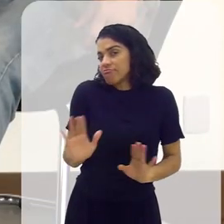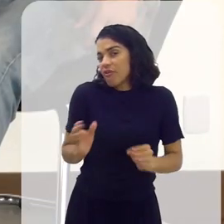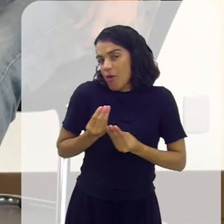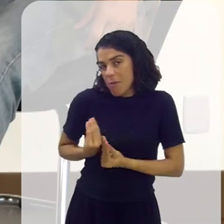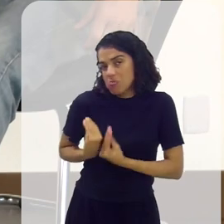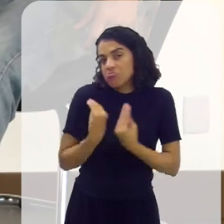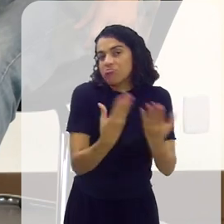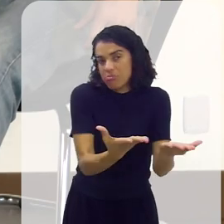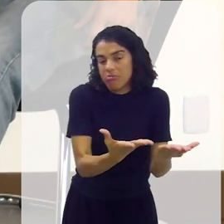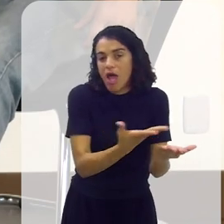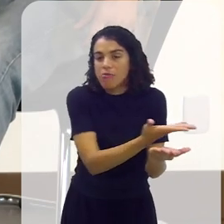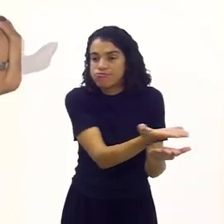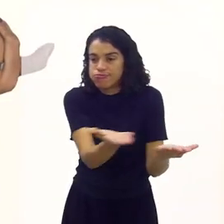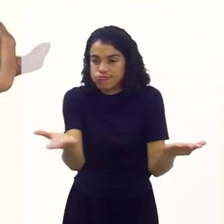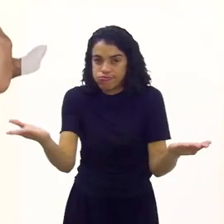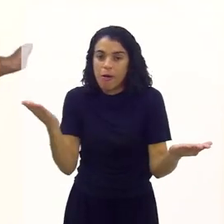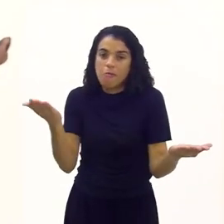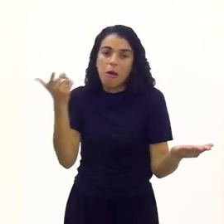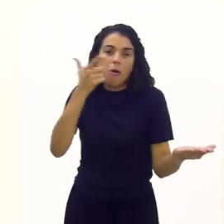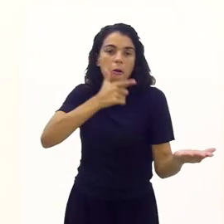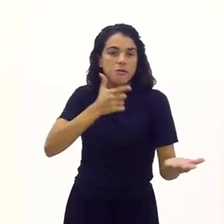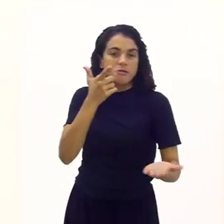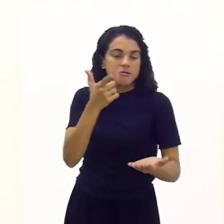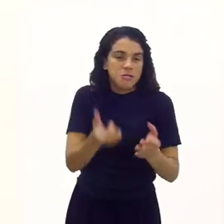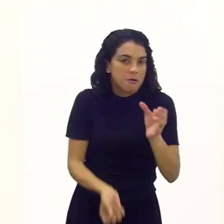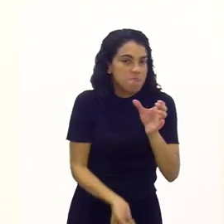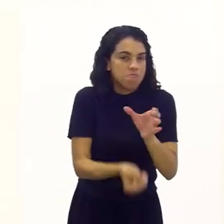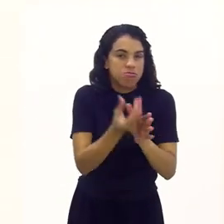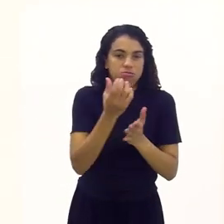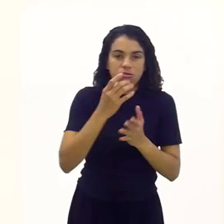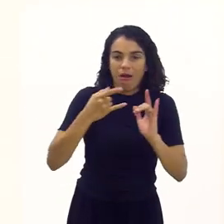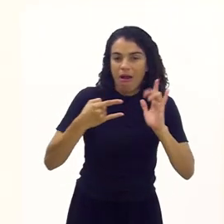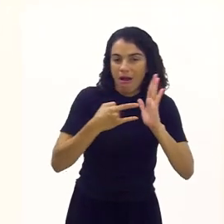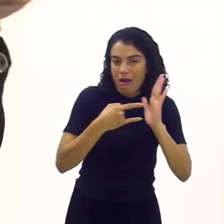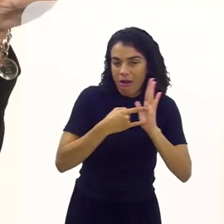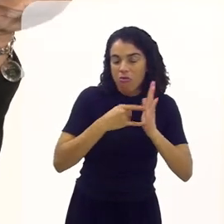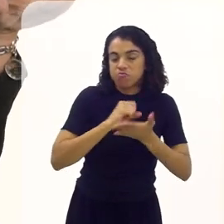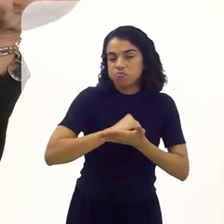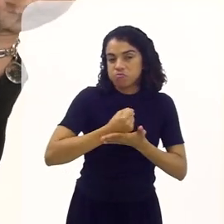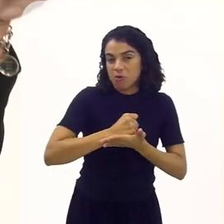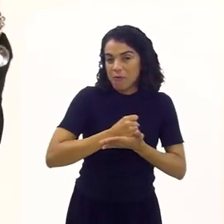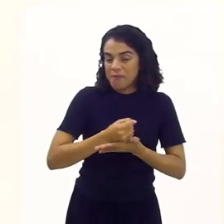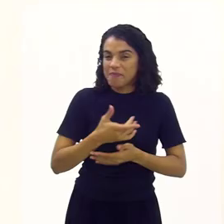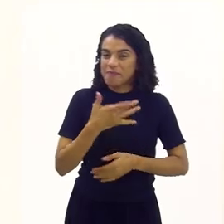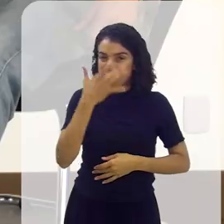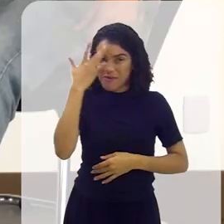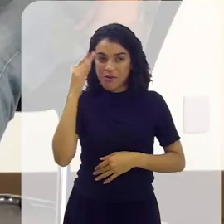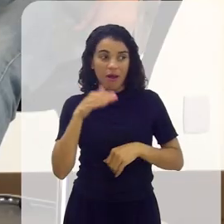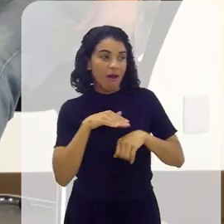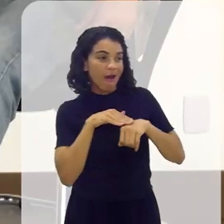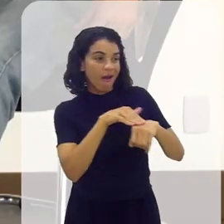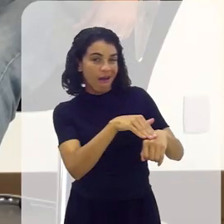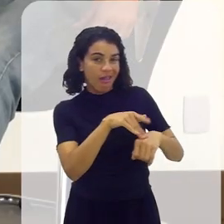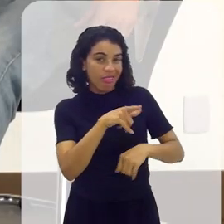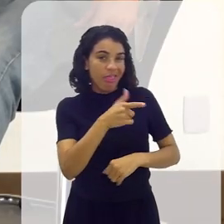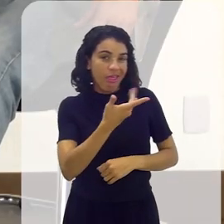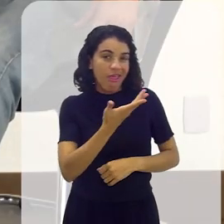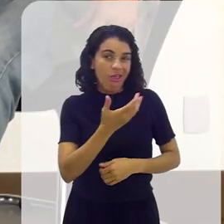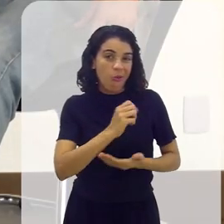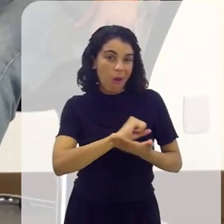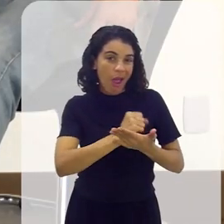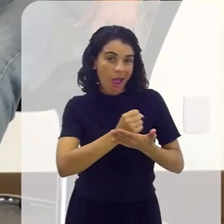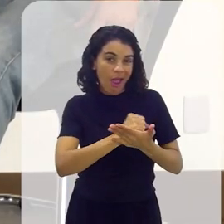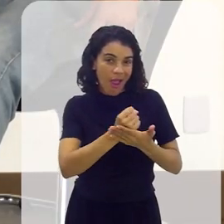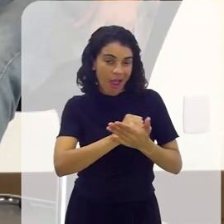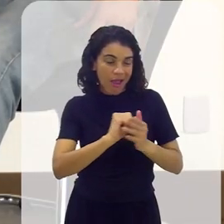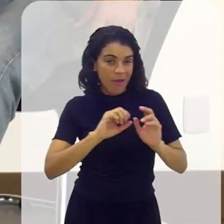nós vamos dar para que eles possam desenvolver o jogo. Mas aí chegaram para você e falaram assim, olha só, tem uma Game Jam aí